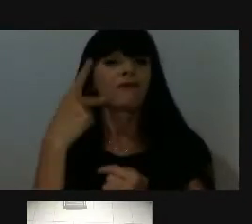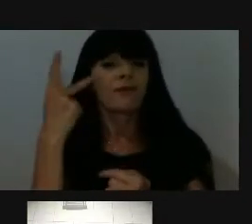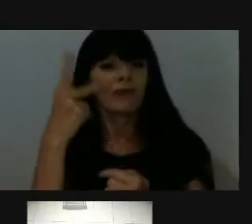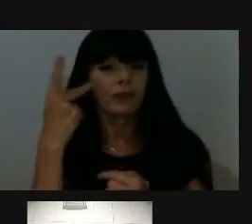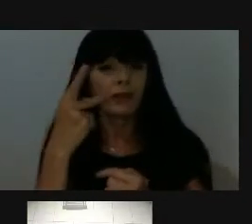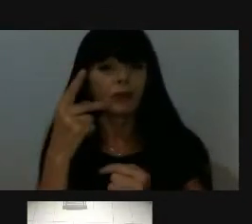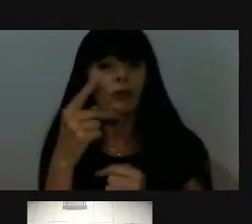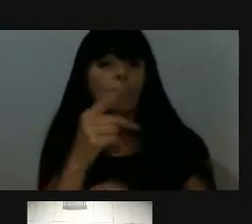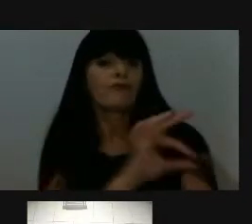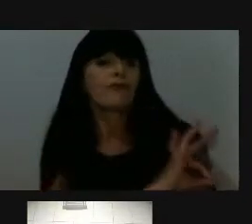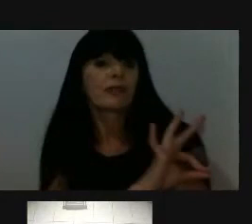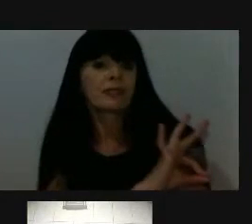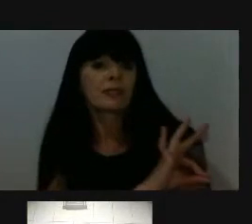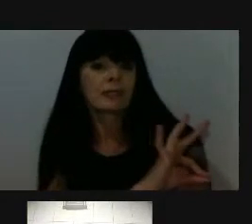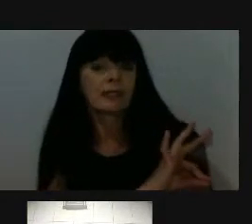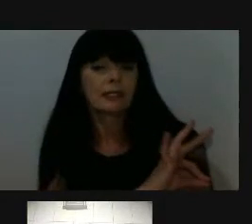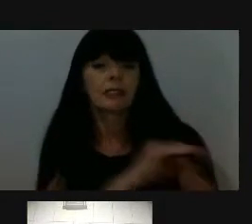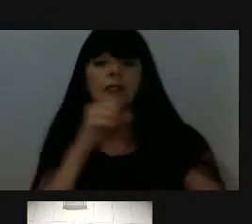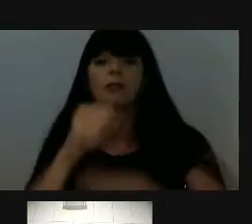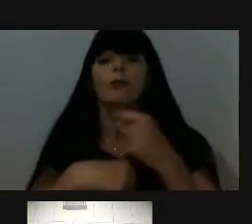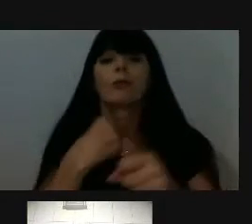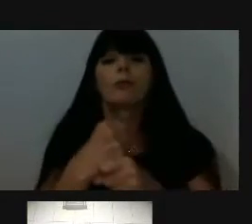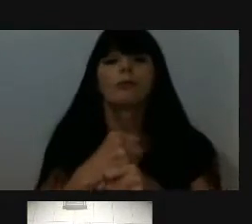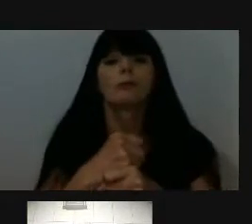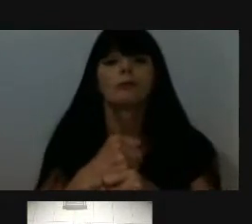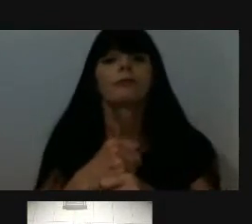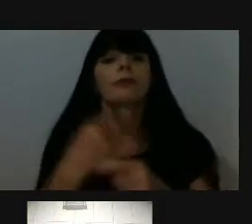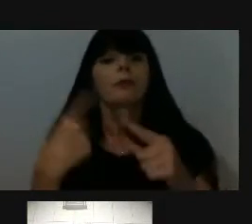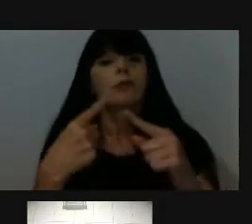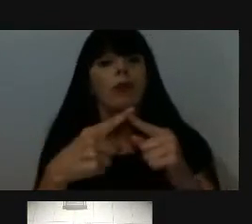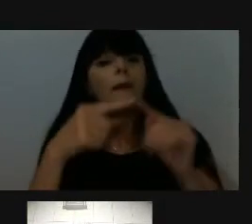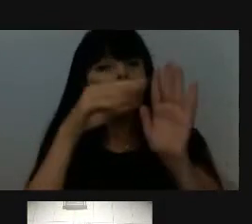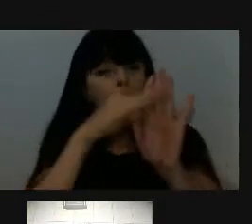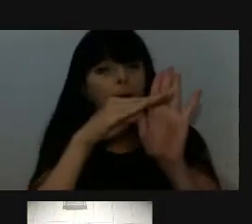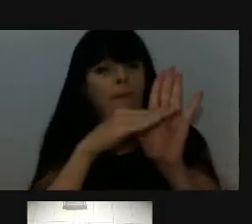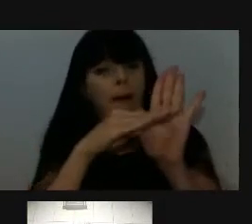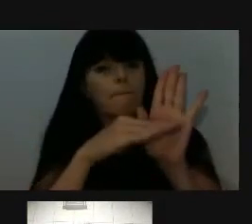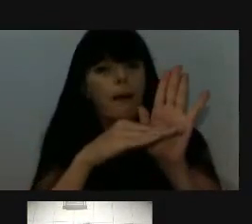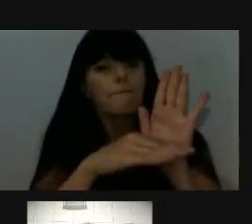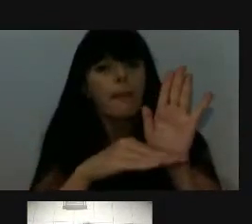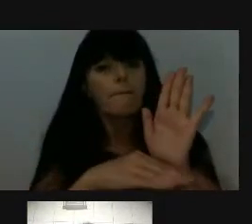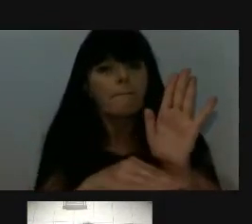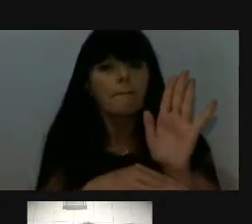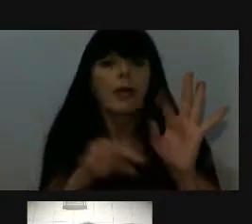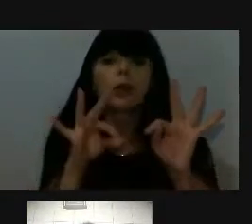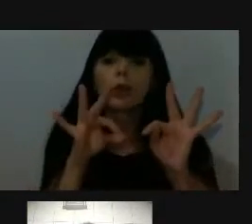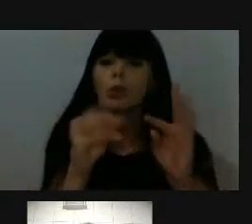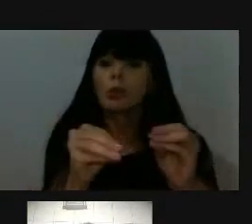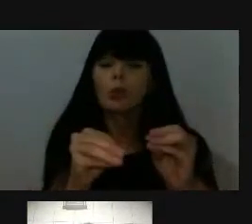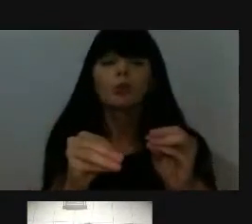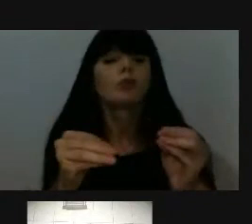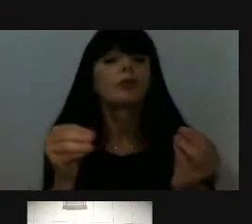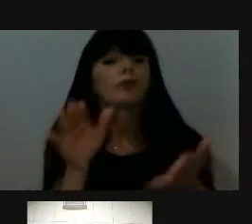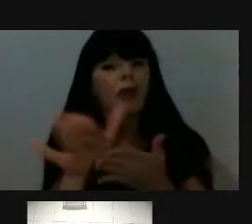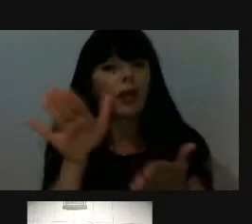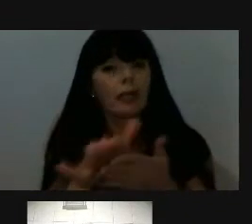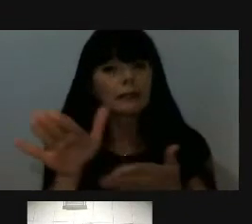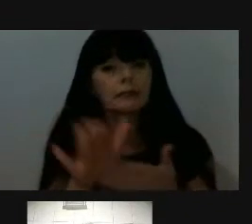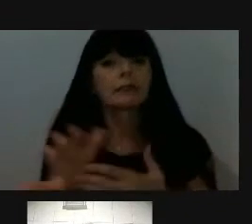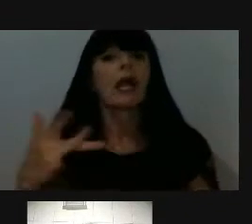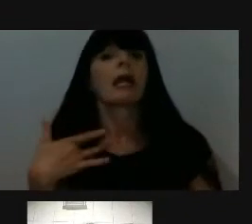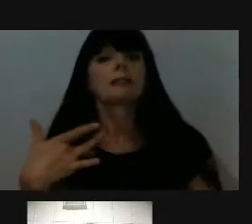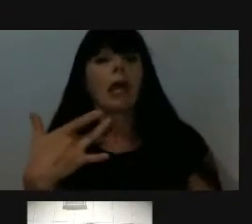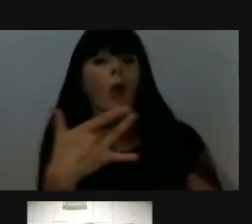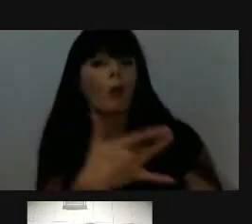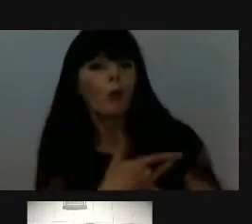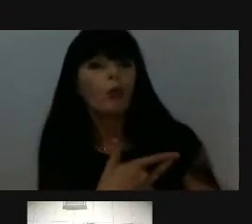fiscalizar no ano seguinte, porque o orçamento ele vem todo detalhado, né? As receitas e as despesas, quanto que prefeito